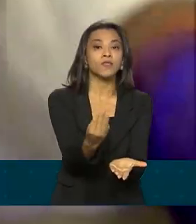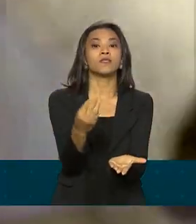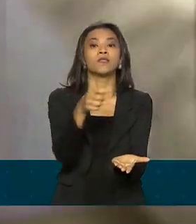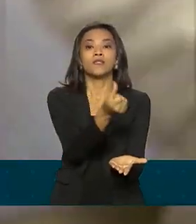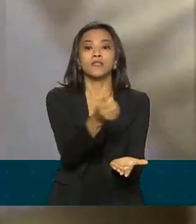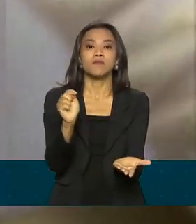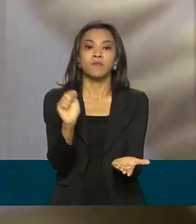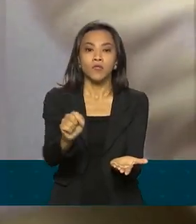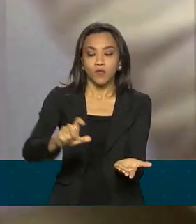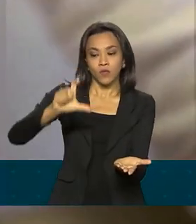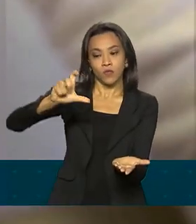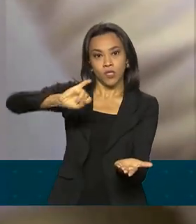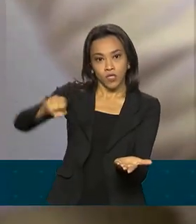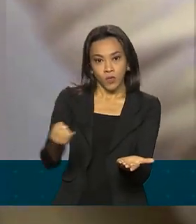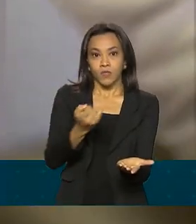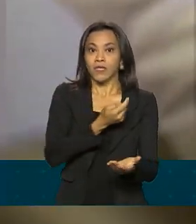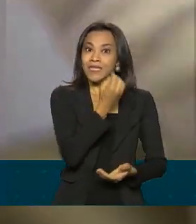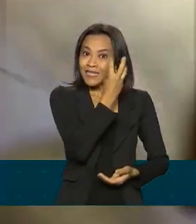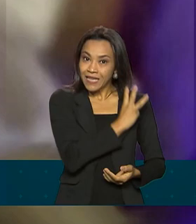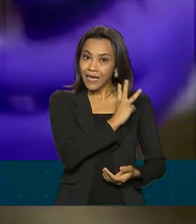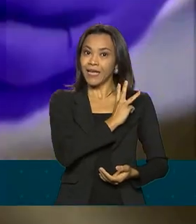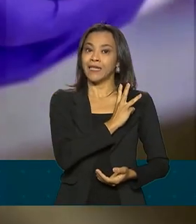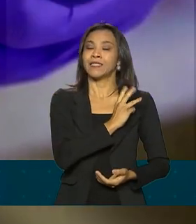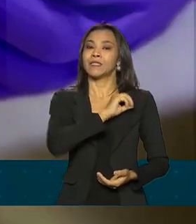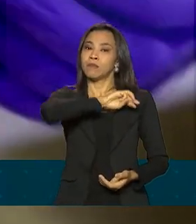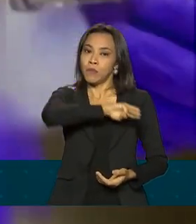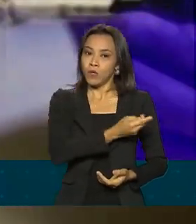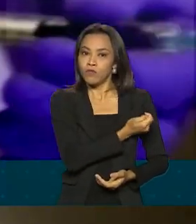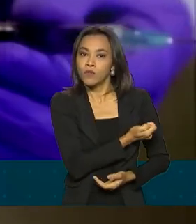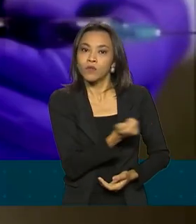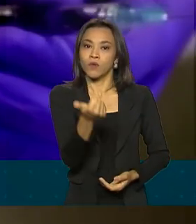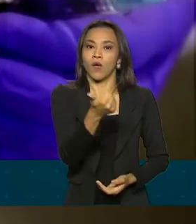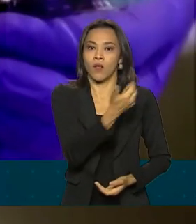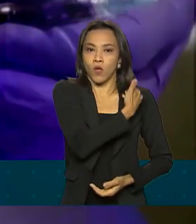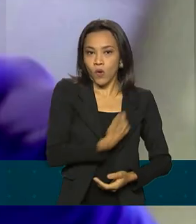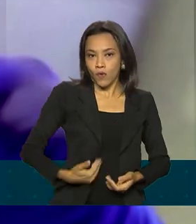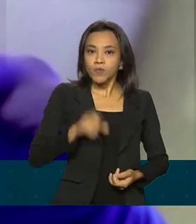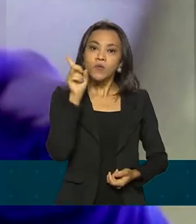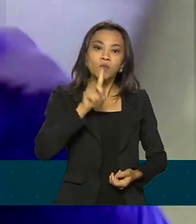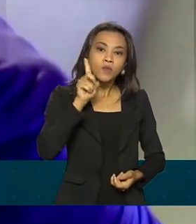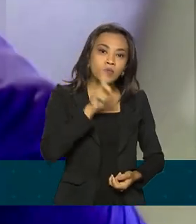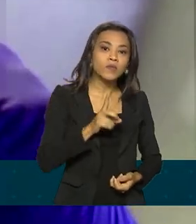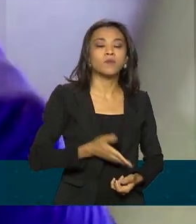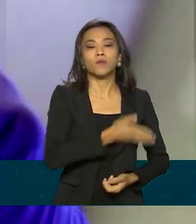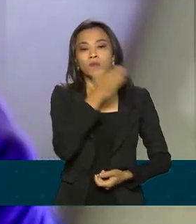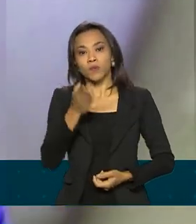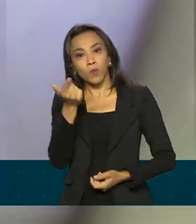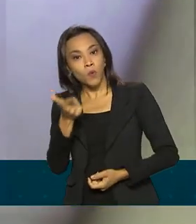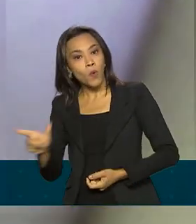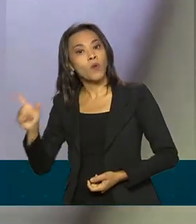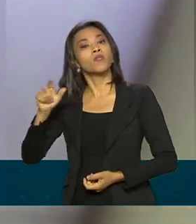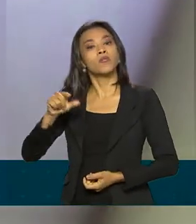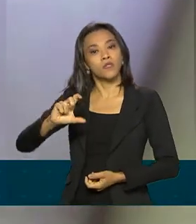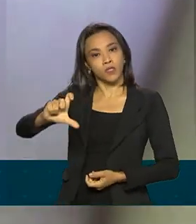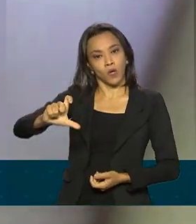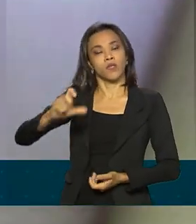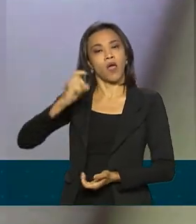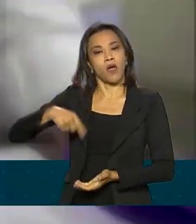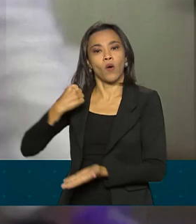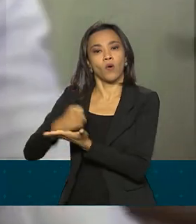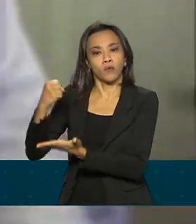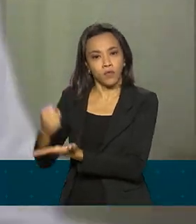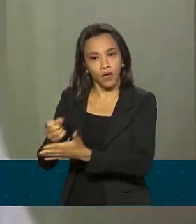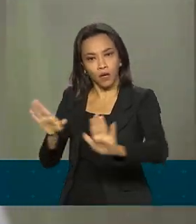sendo que 3 milhões foram doadas pelo governo dos Estados Unidos. As outras doses são do contrato do Ministério da Saúde com a